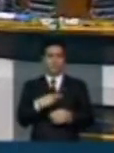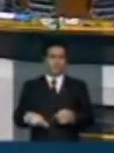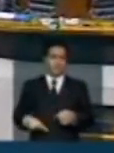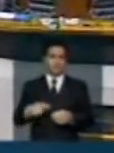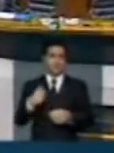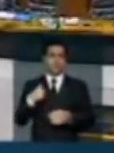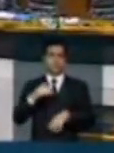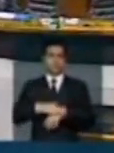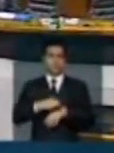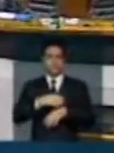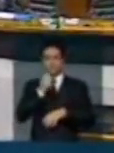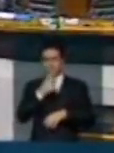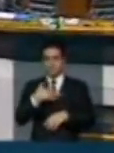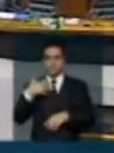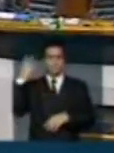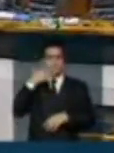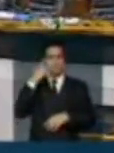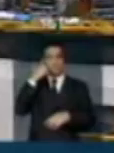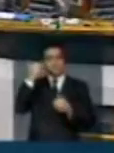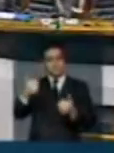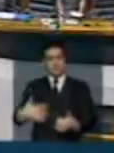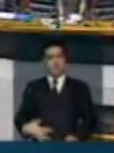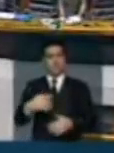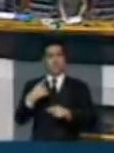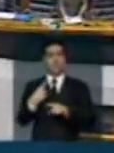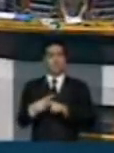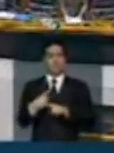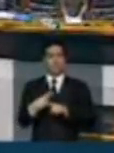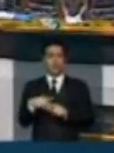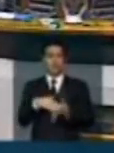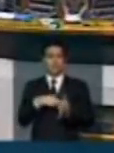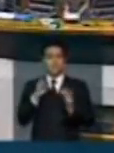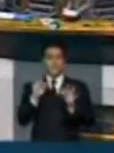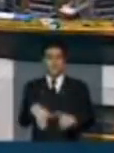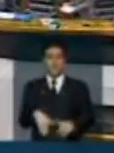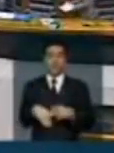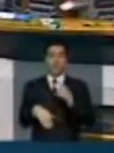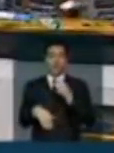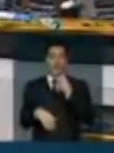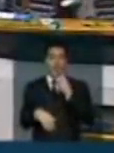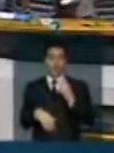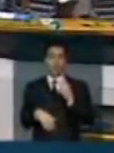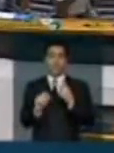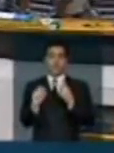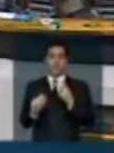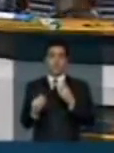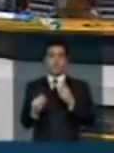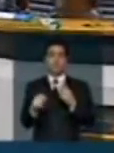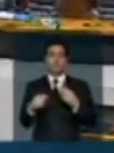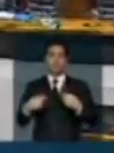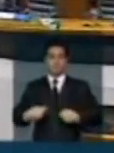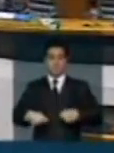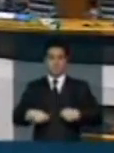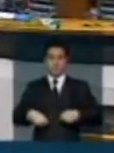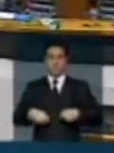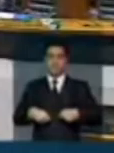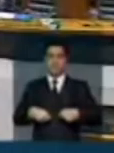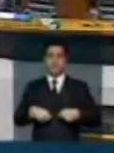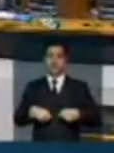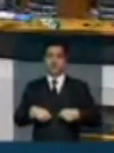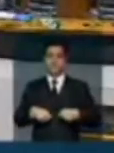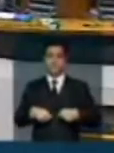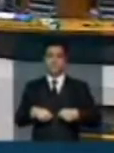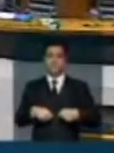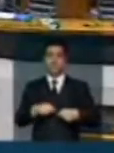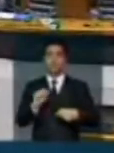pelo seu oportuno pronunciamento, sobretudo porque, ao final, enfatiza a necessidade imporxergável de